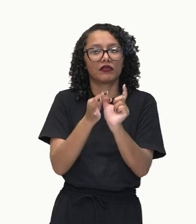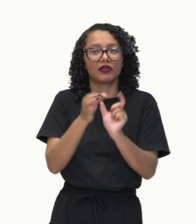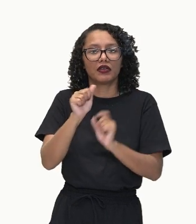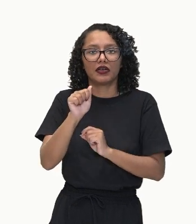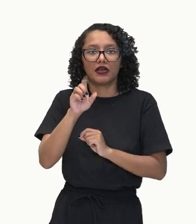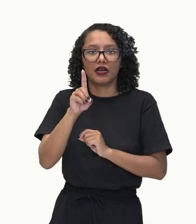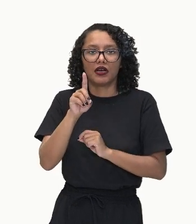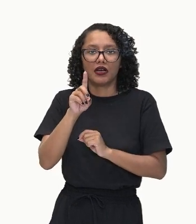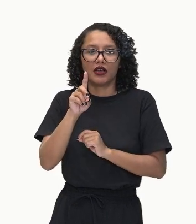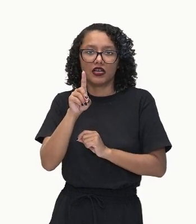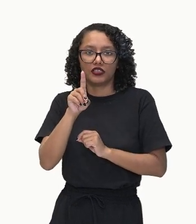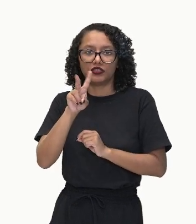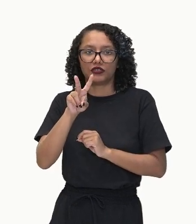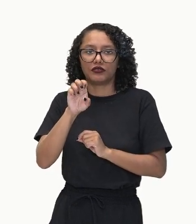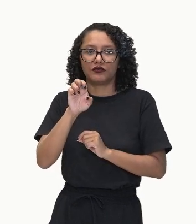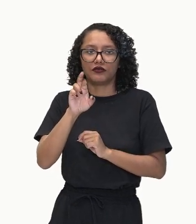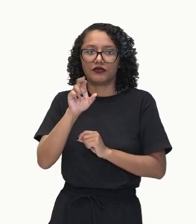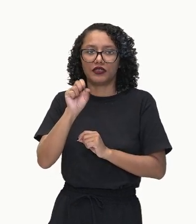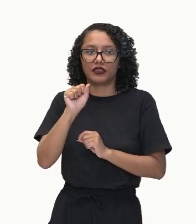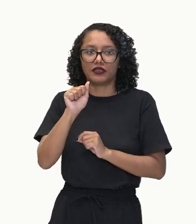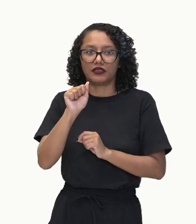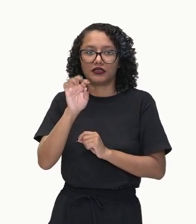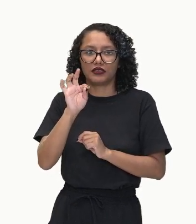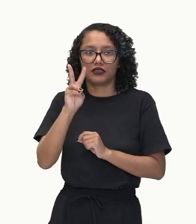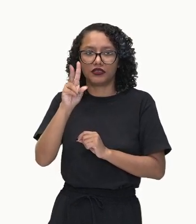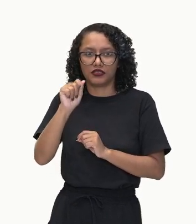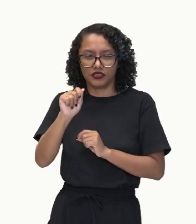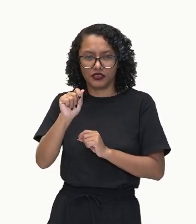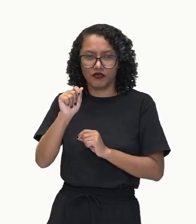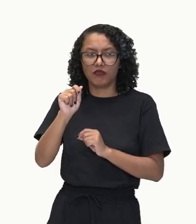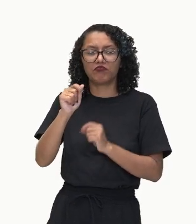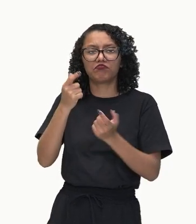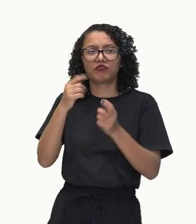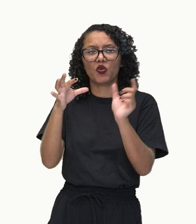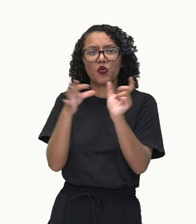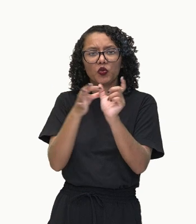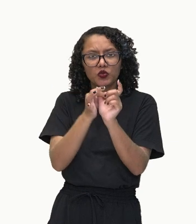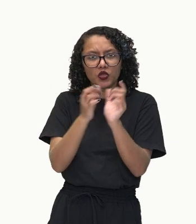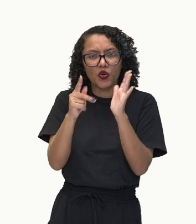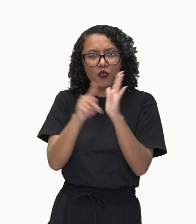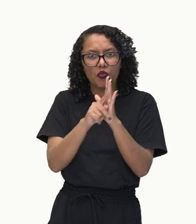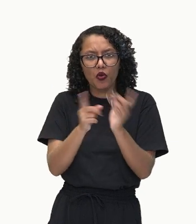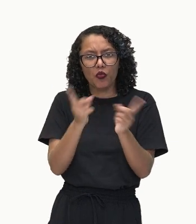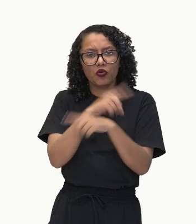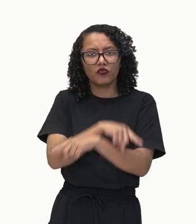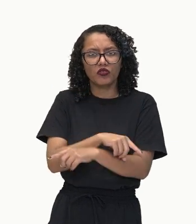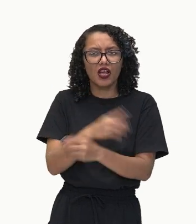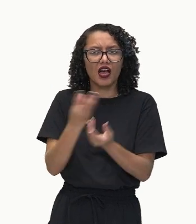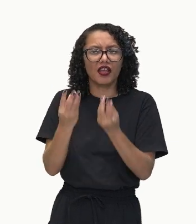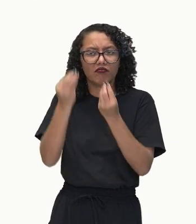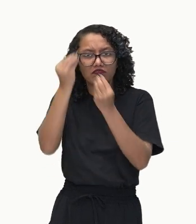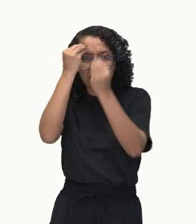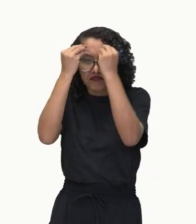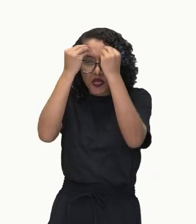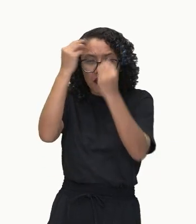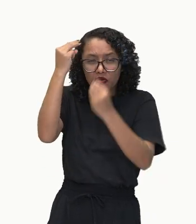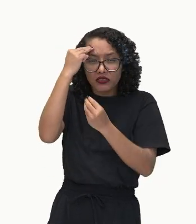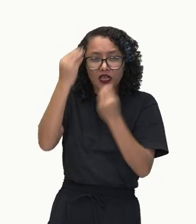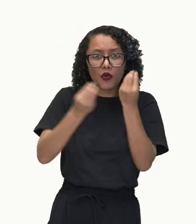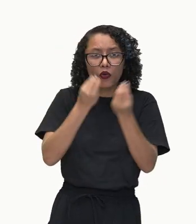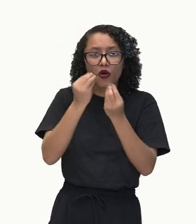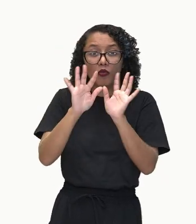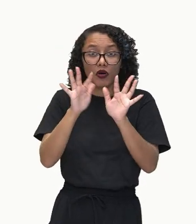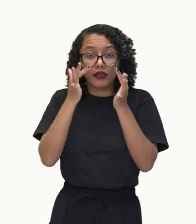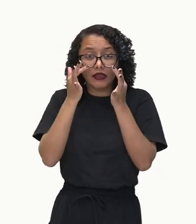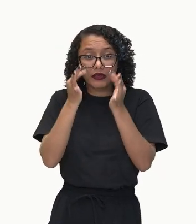memorizar essas conjunções adversativas que são contrárias? É só você observar aqui, ó.